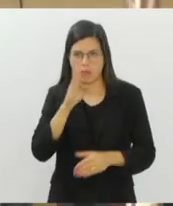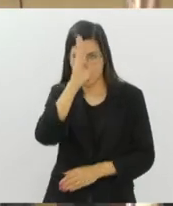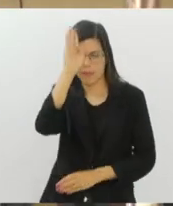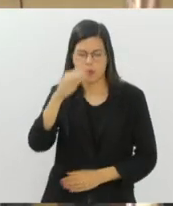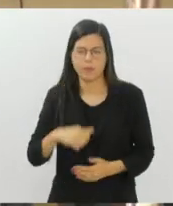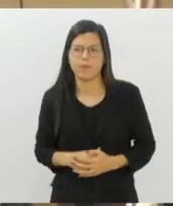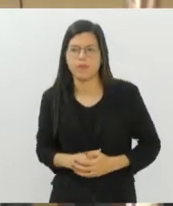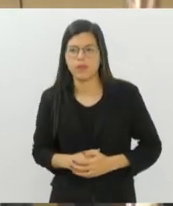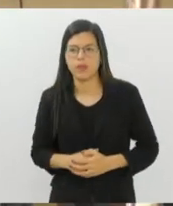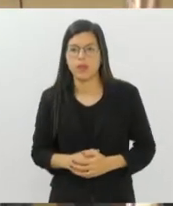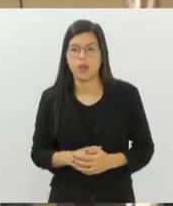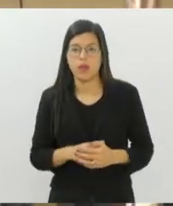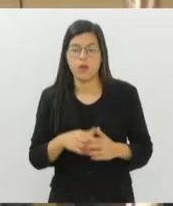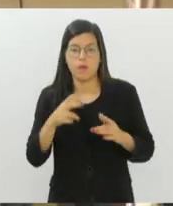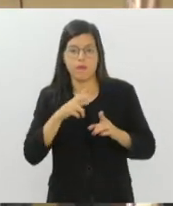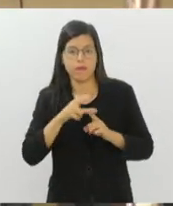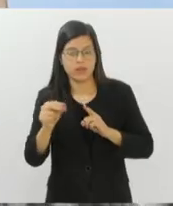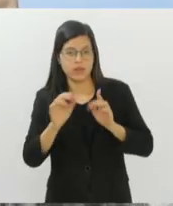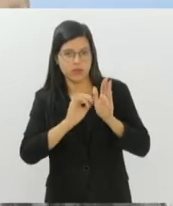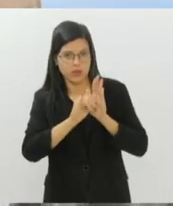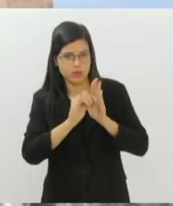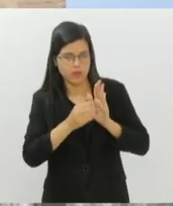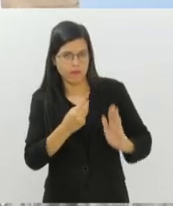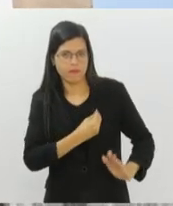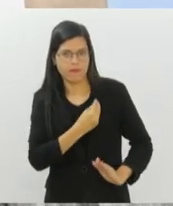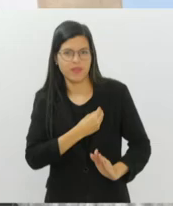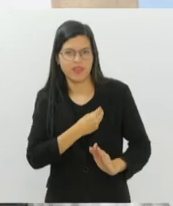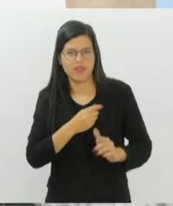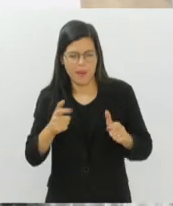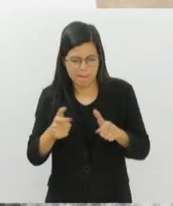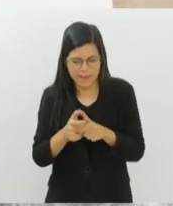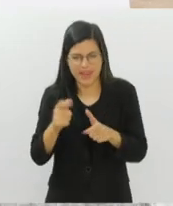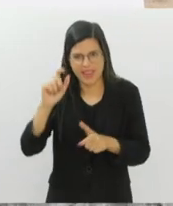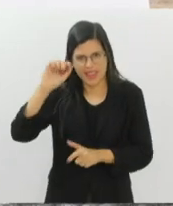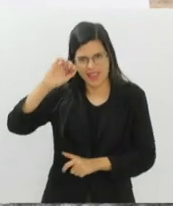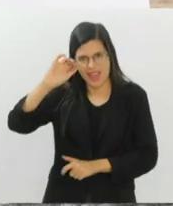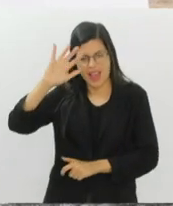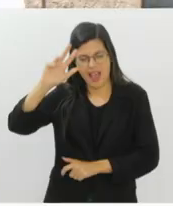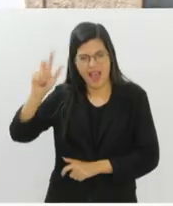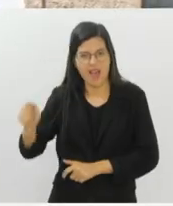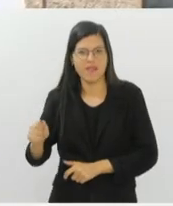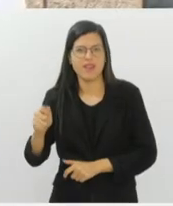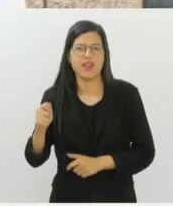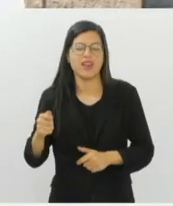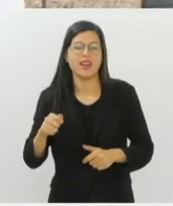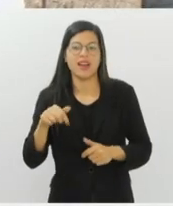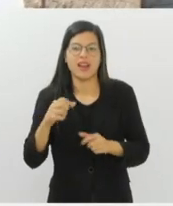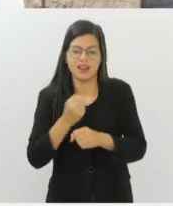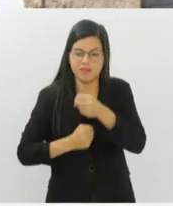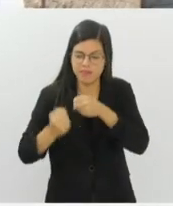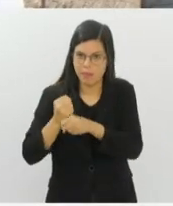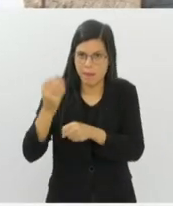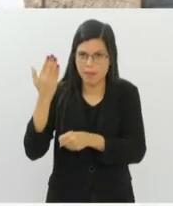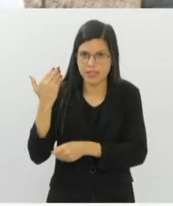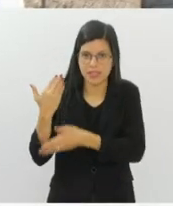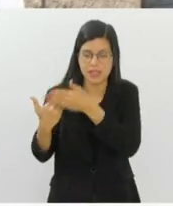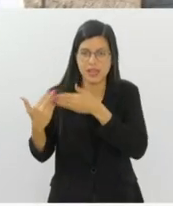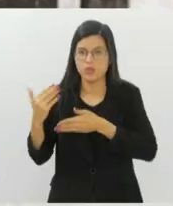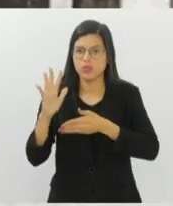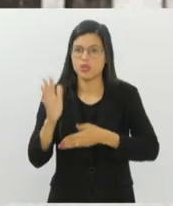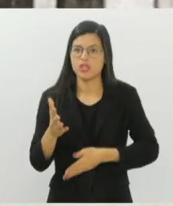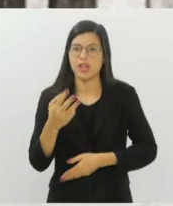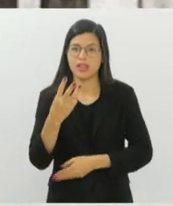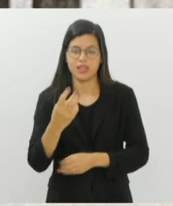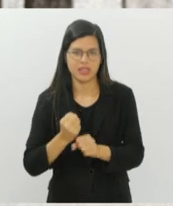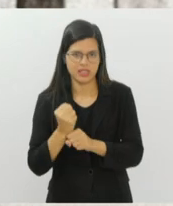vencedor do edital Viva a Pequena África, lançado ano passado pelo BNDES, já assinou com um banco para atuação de três anos.